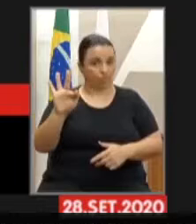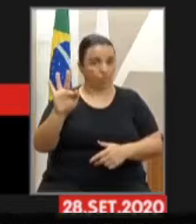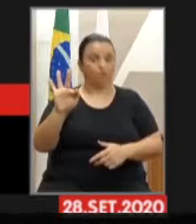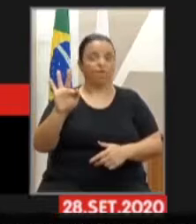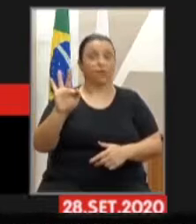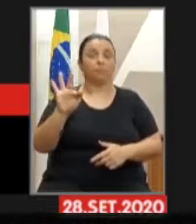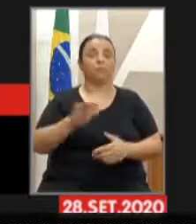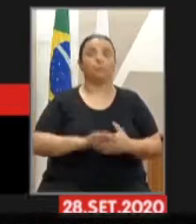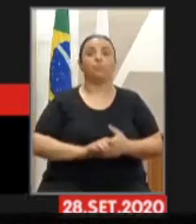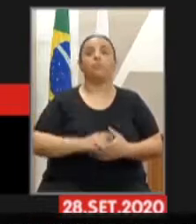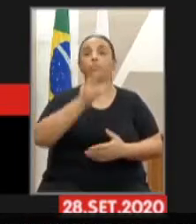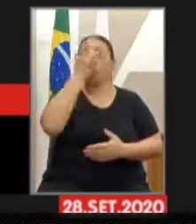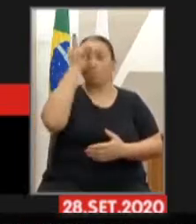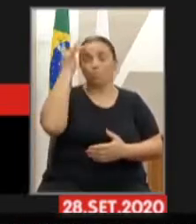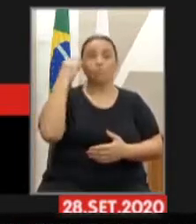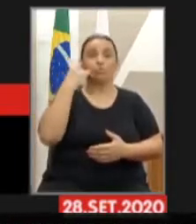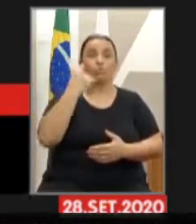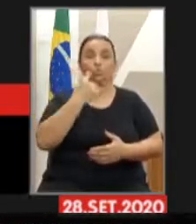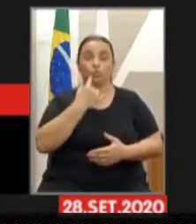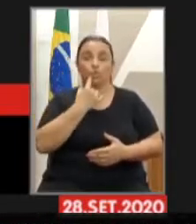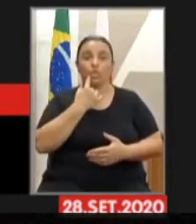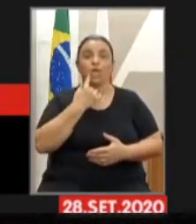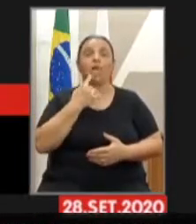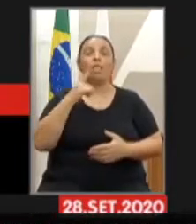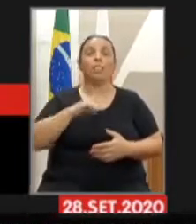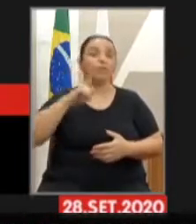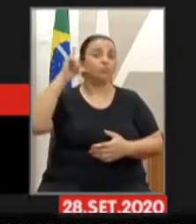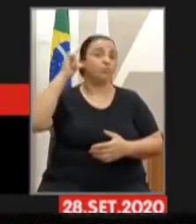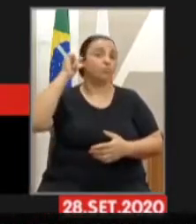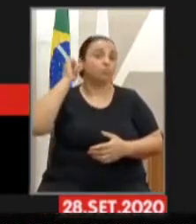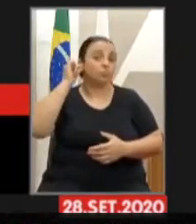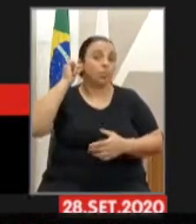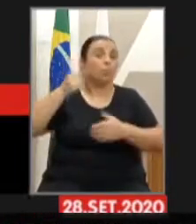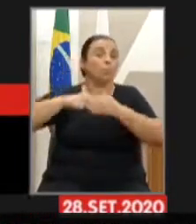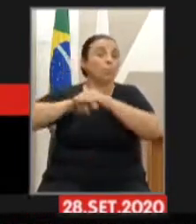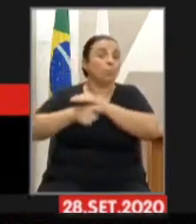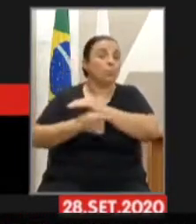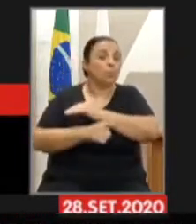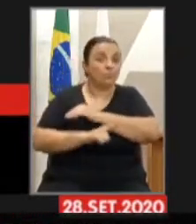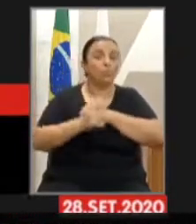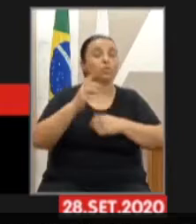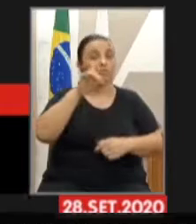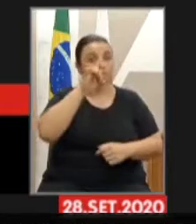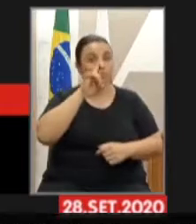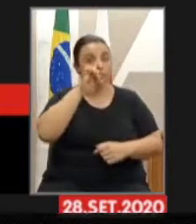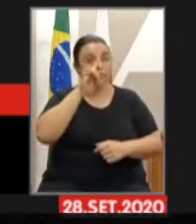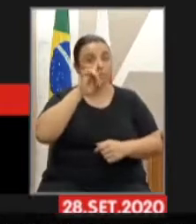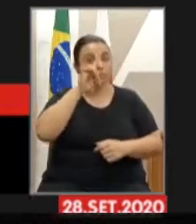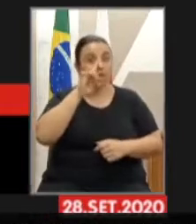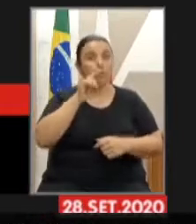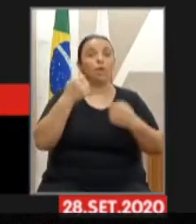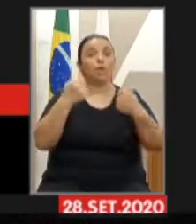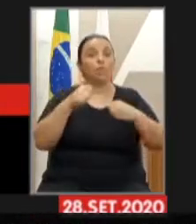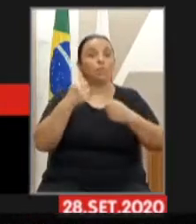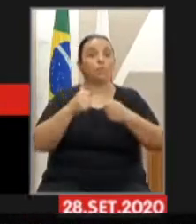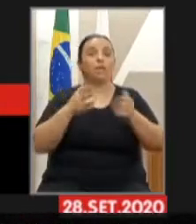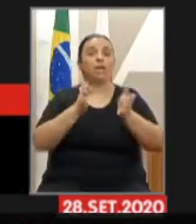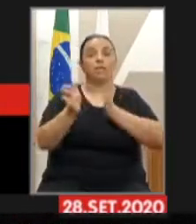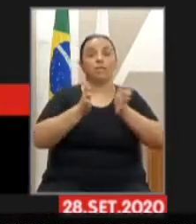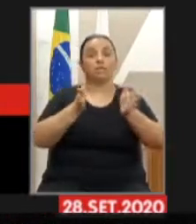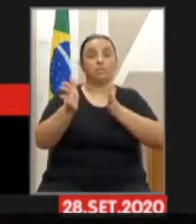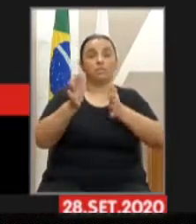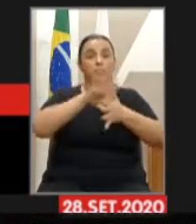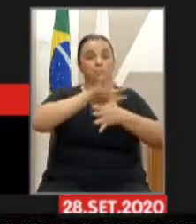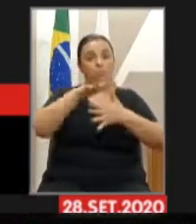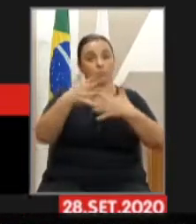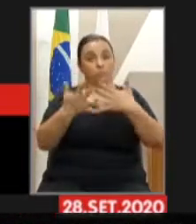profunda ou severa em ambos os ouvidos e que utiliza de acessibilidade comunicacional, Libras, por se tratar de